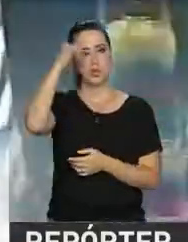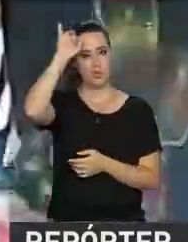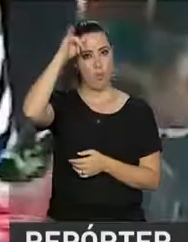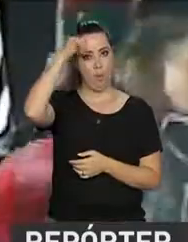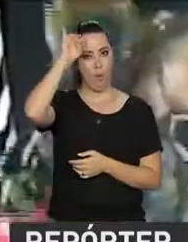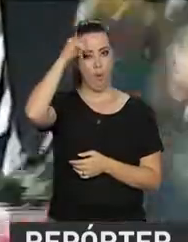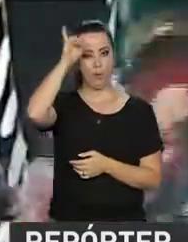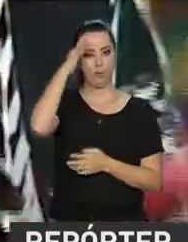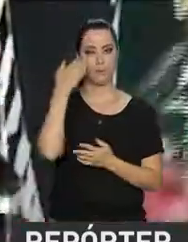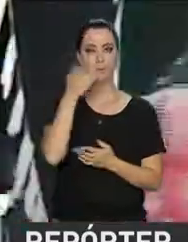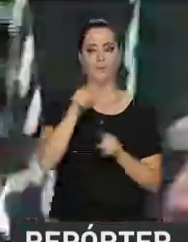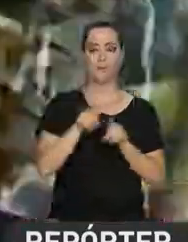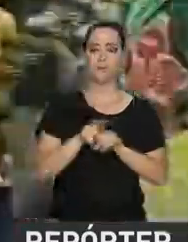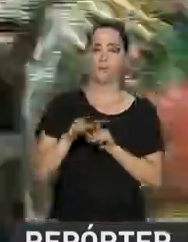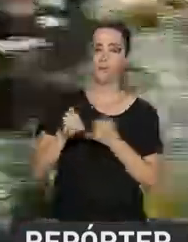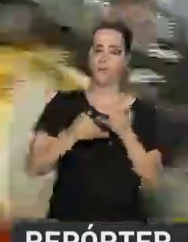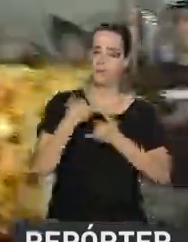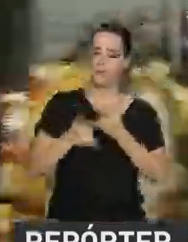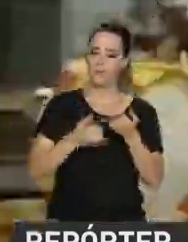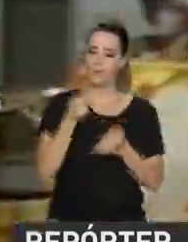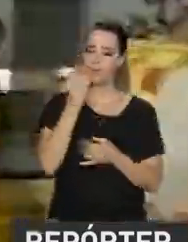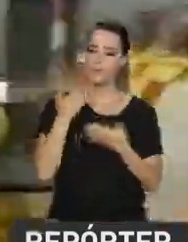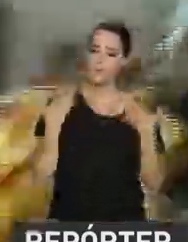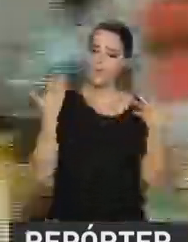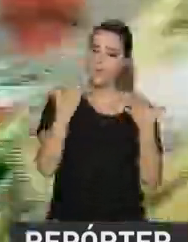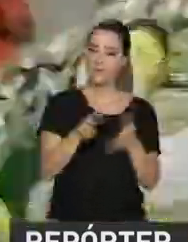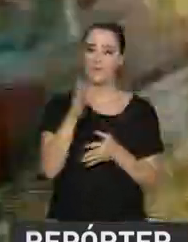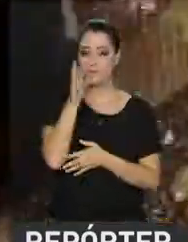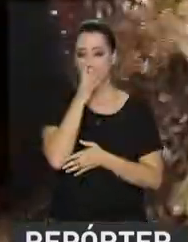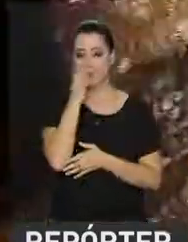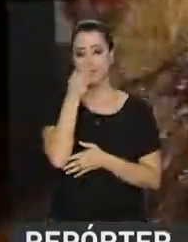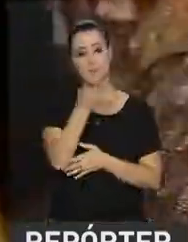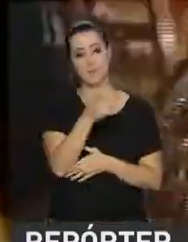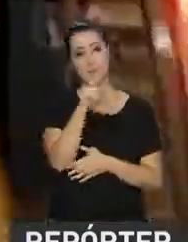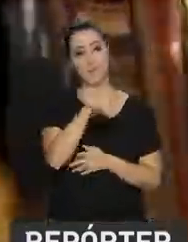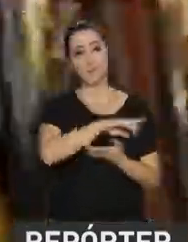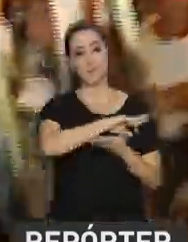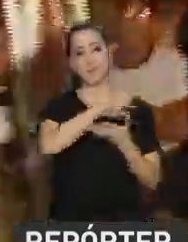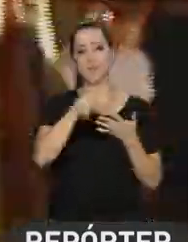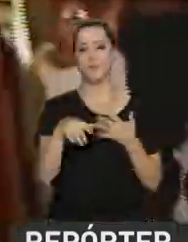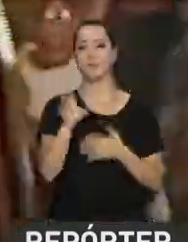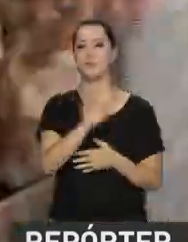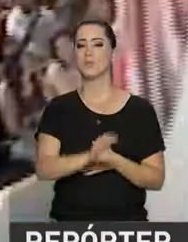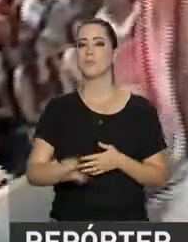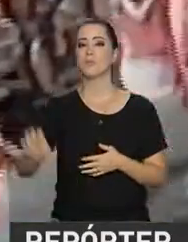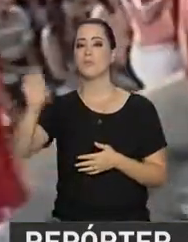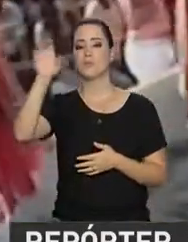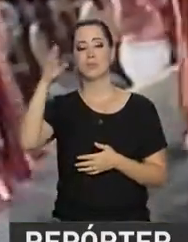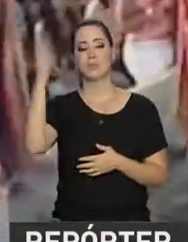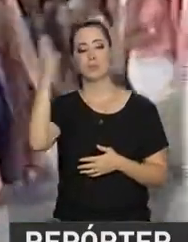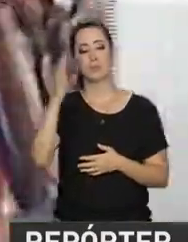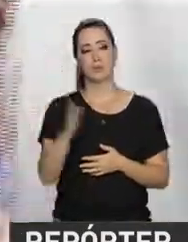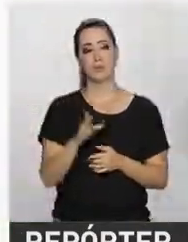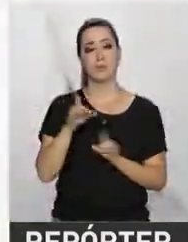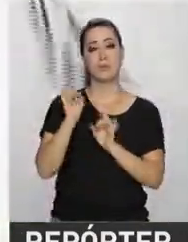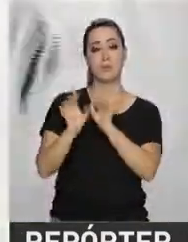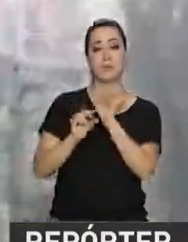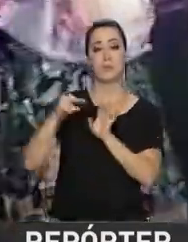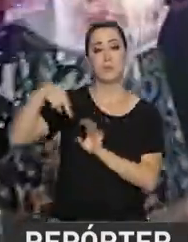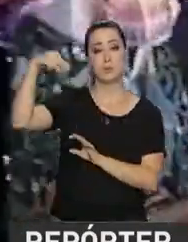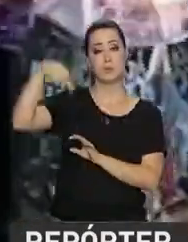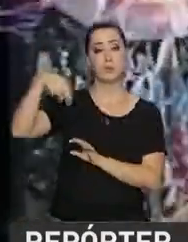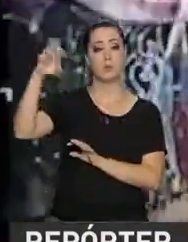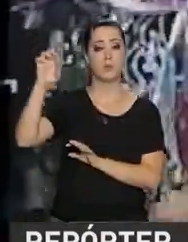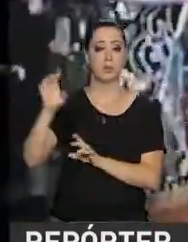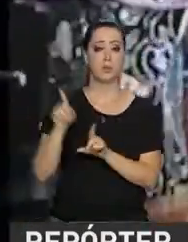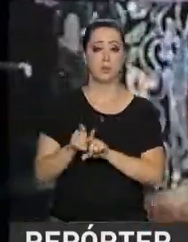brincadeira boa de participar e assistir, que está presente em diversas cidades do Brasil, especialmente no Norte e Nordeste